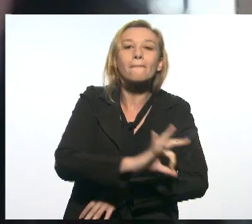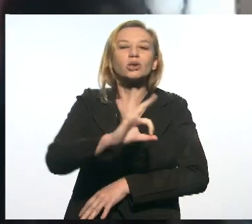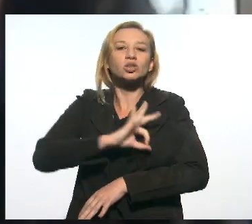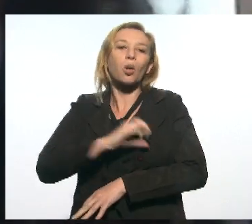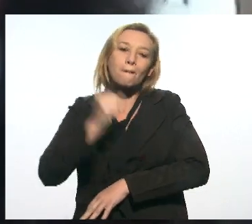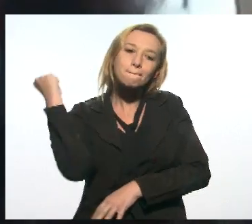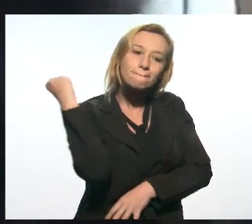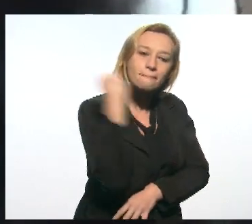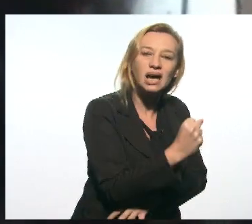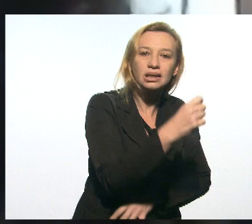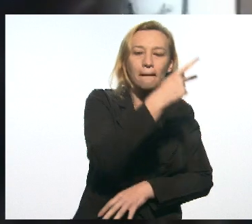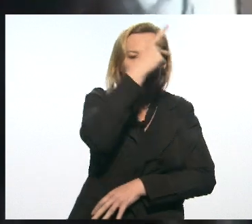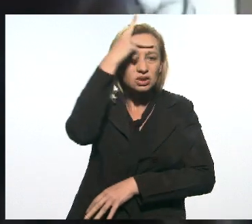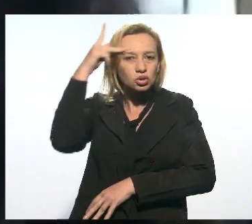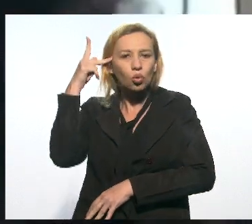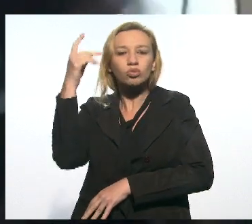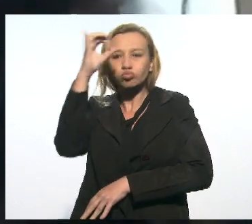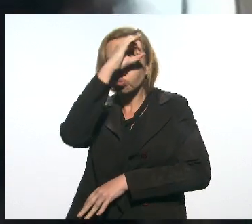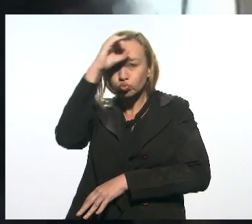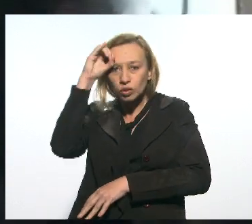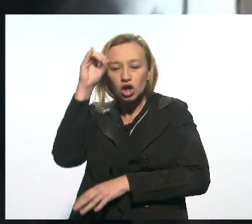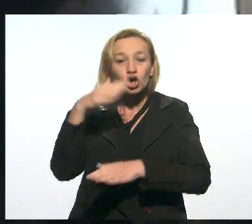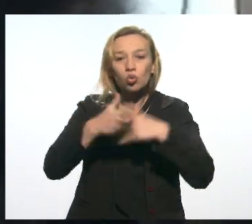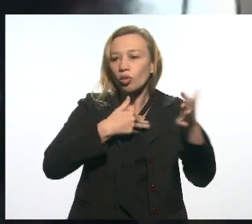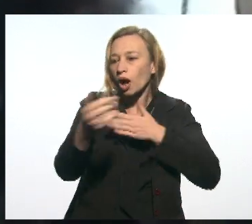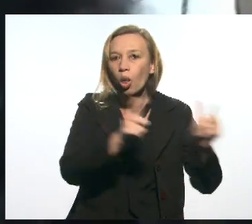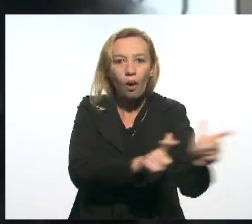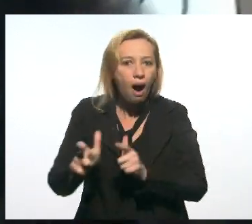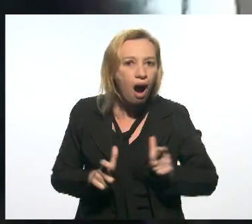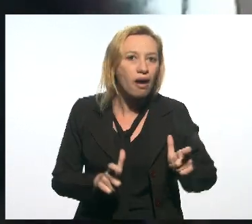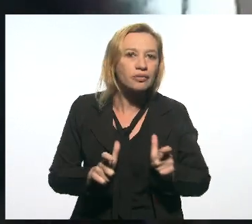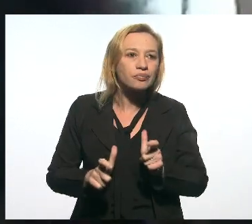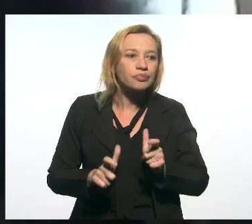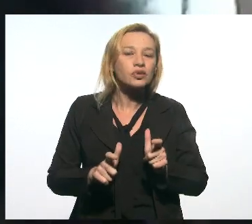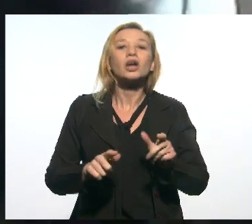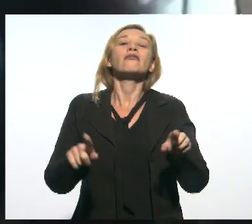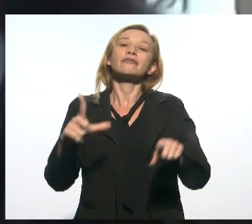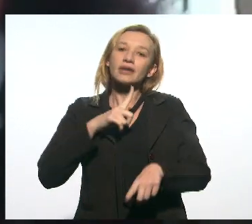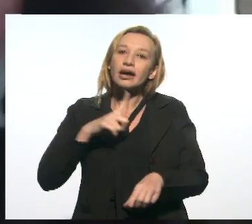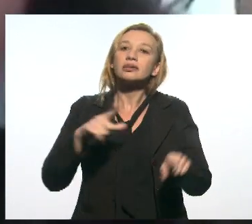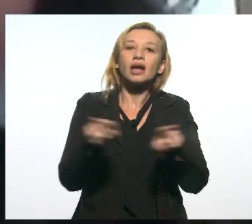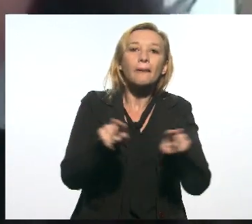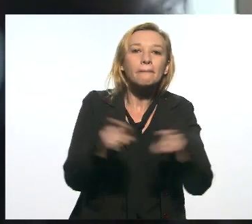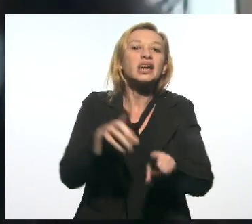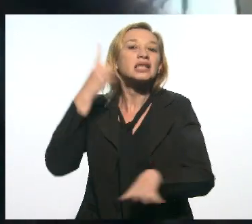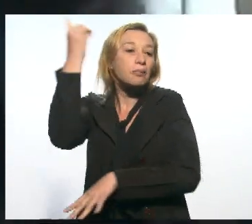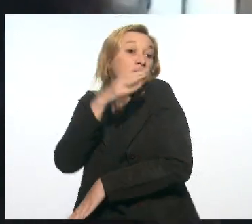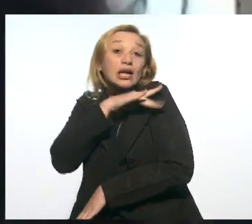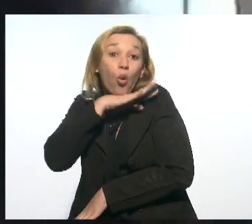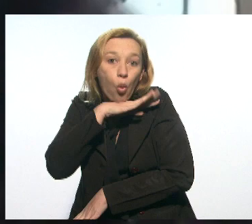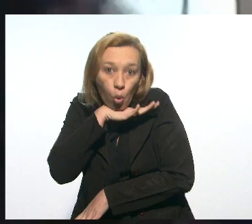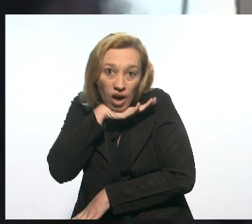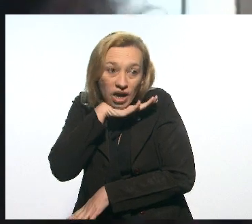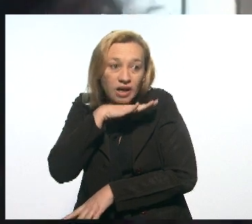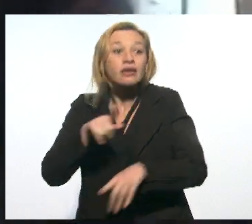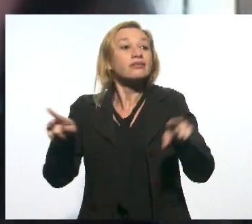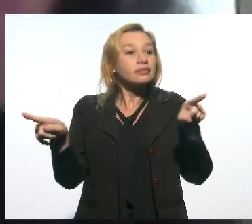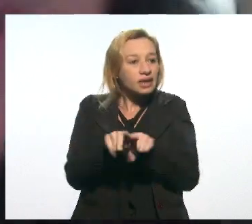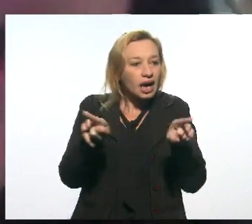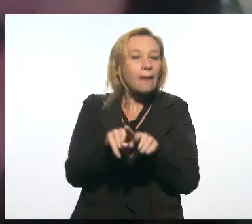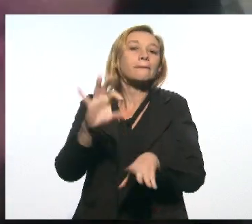matam inocentes em tudo quanto é lugar. Assim como tem deputados ruins, tem